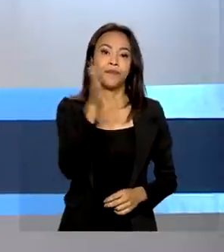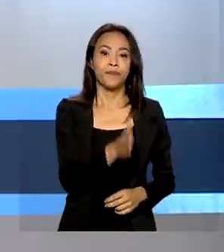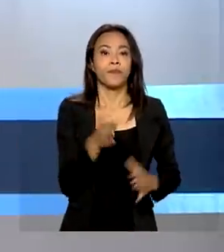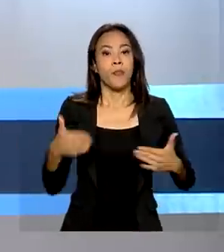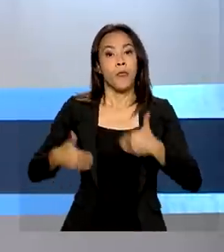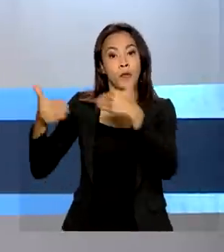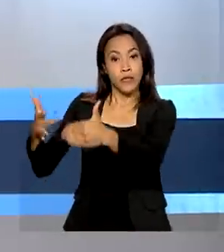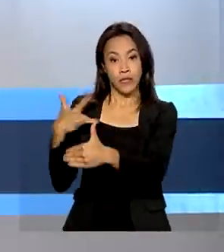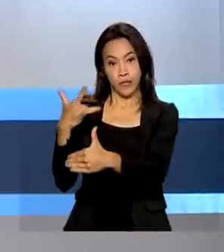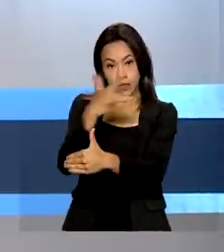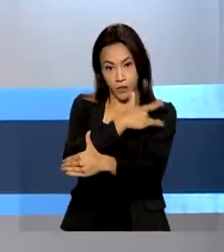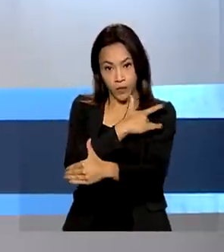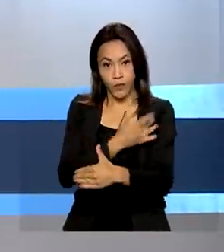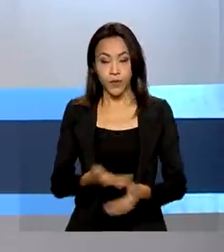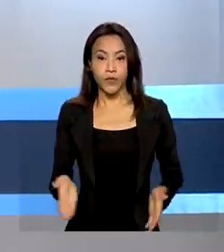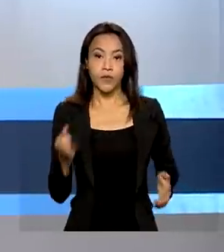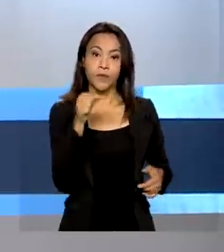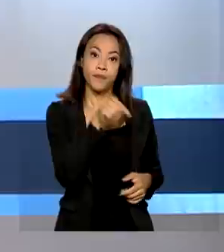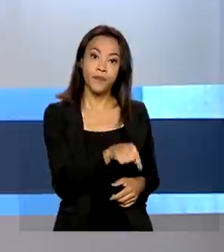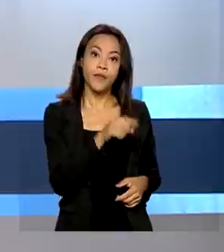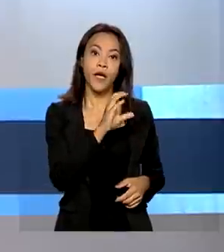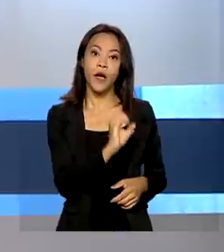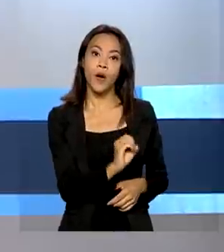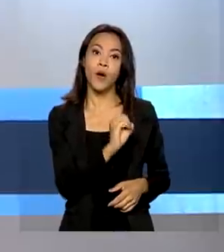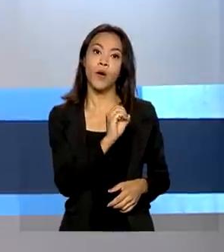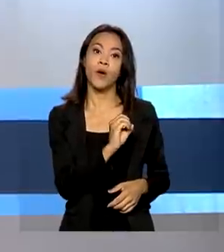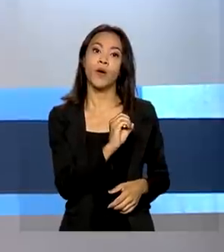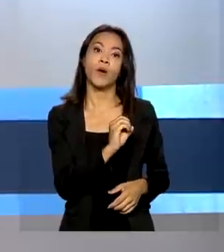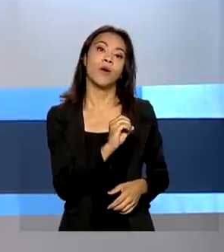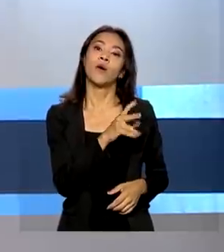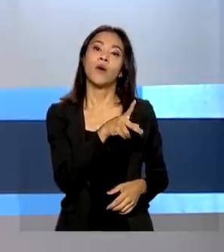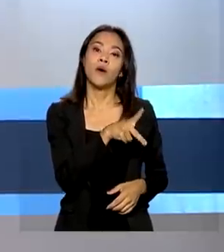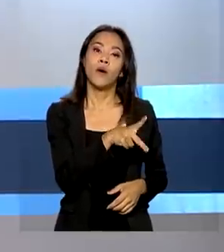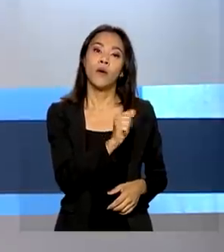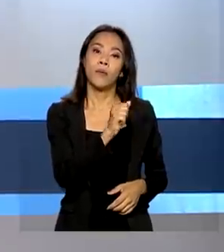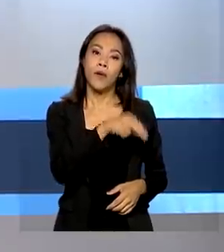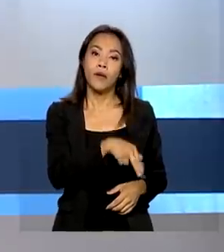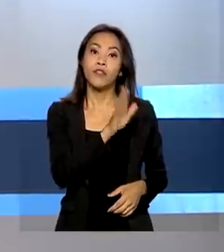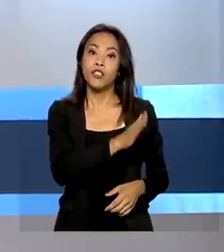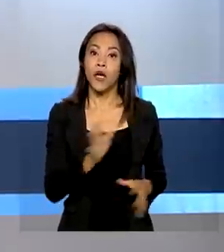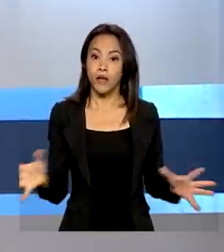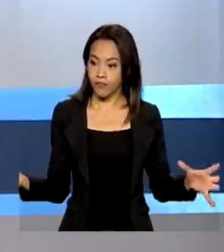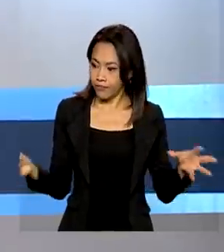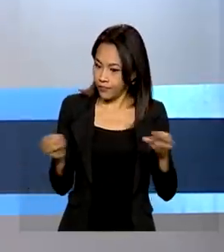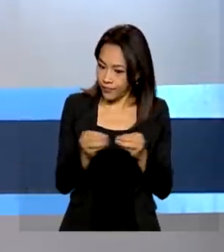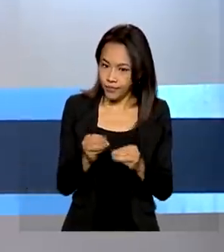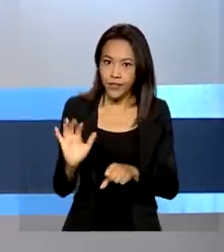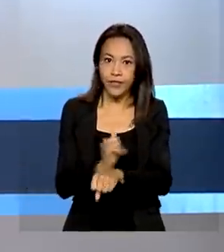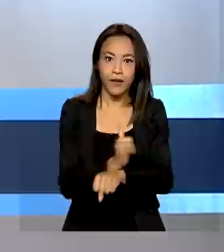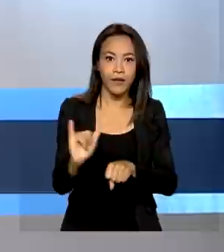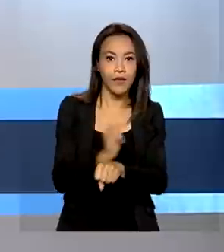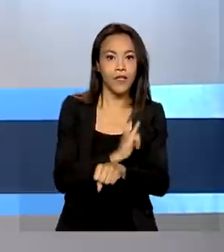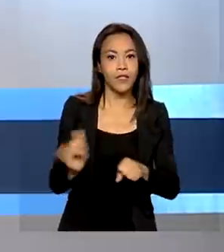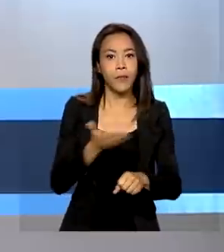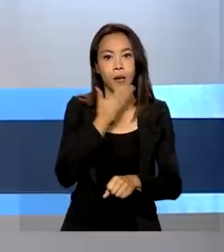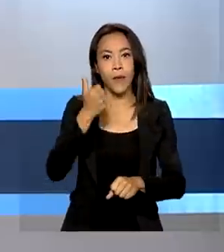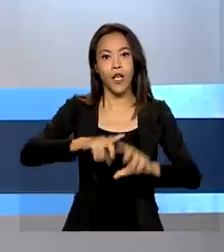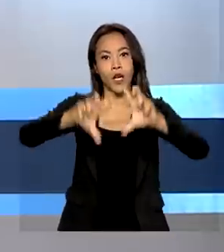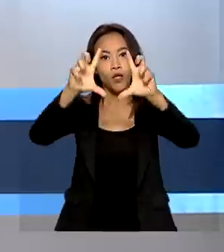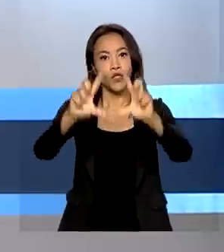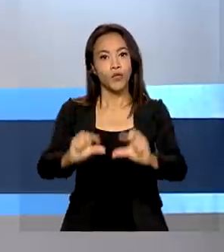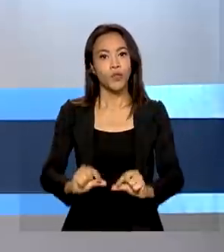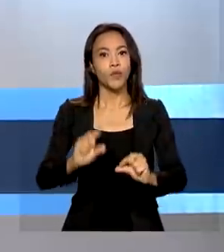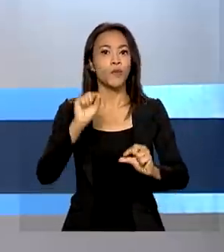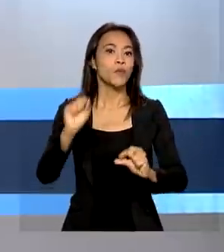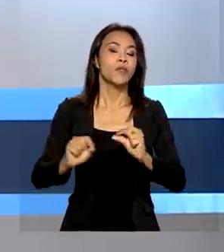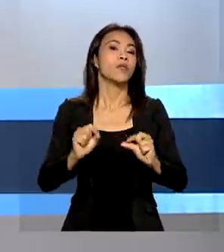da Saúde e a Organização Pan-Americana da Saúde premiaram iniciativas que contribuíram para melhorar a rotina de atendimento nas